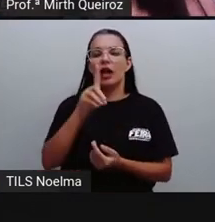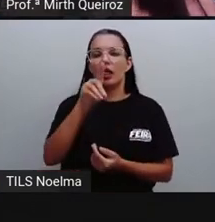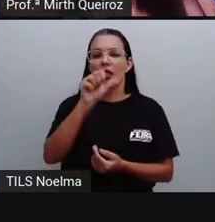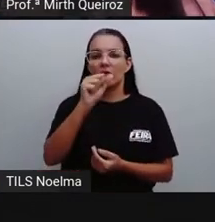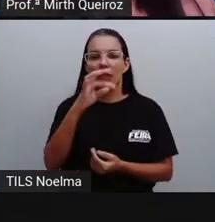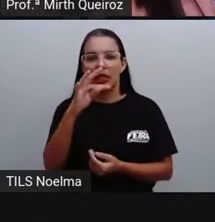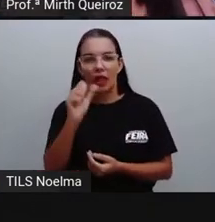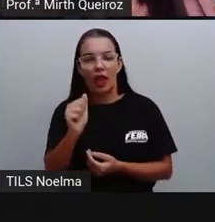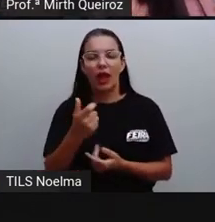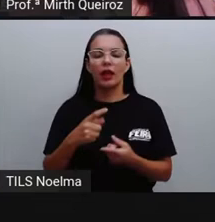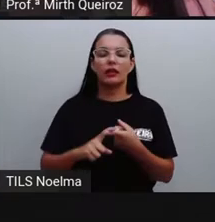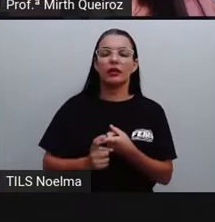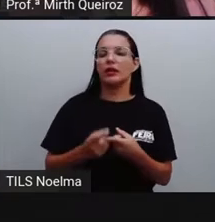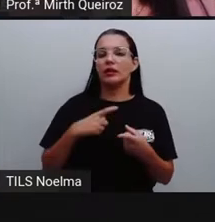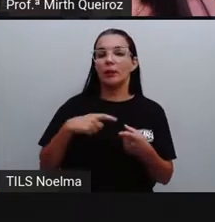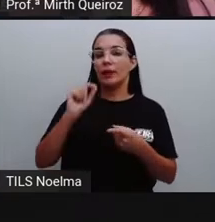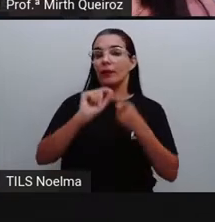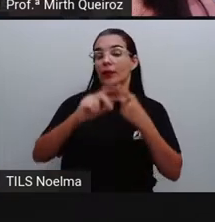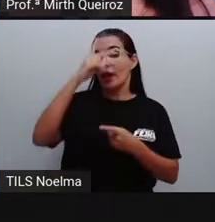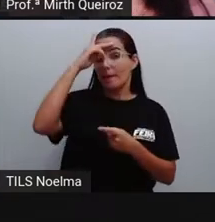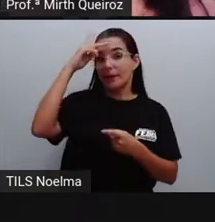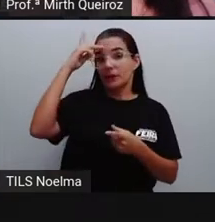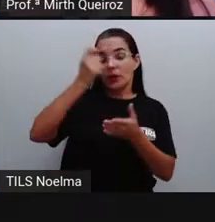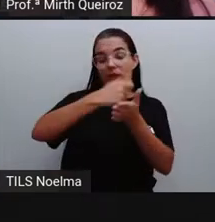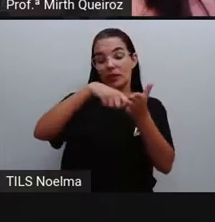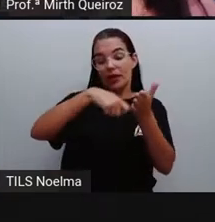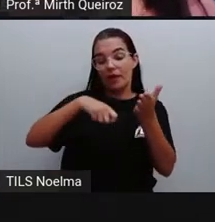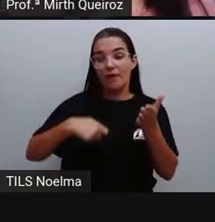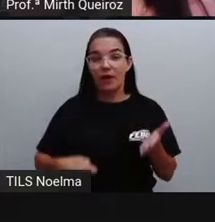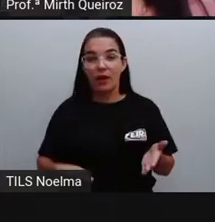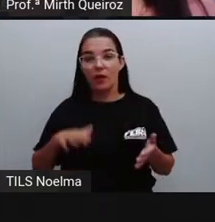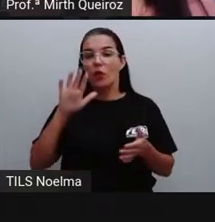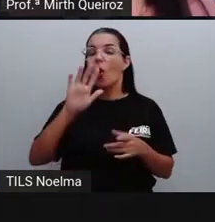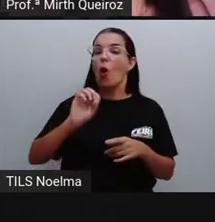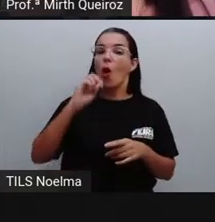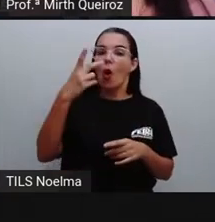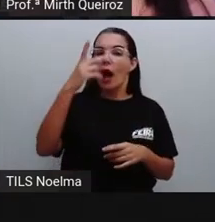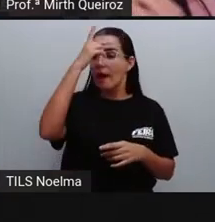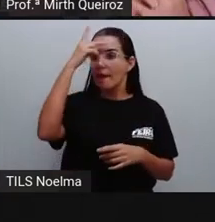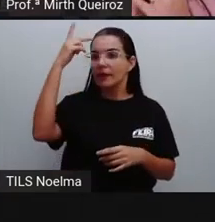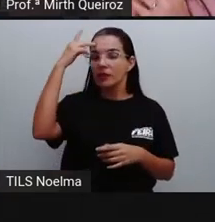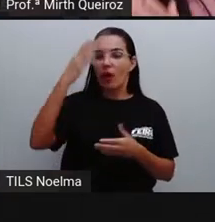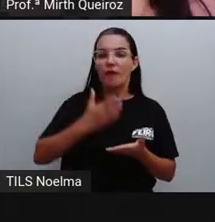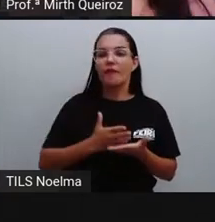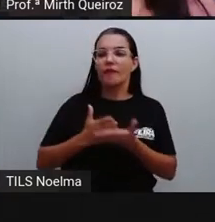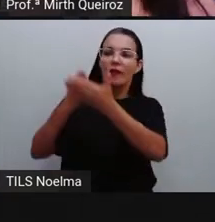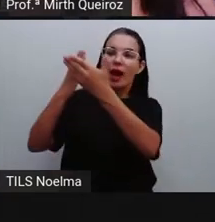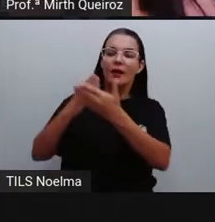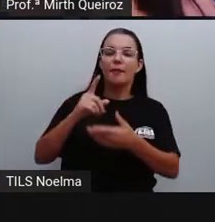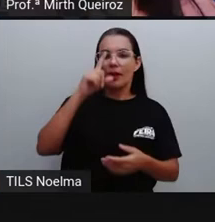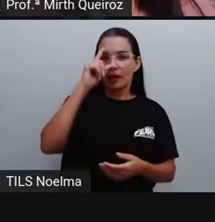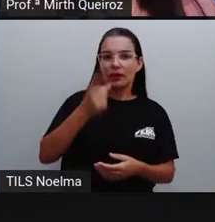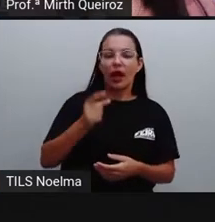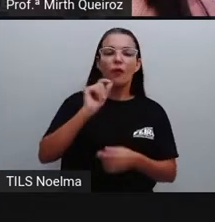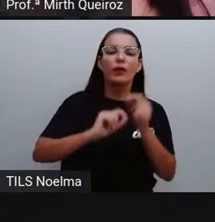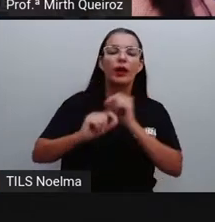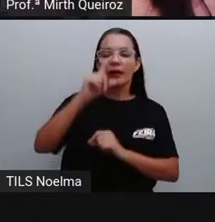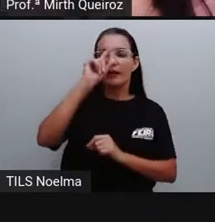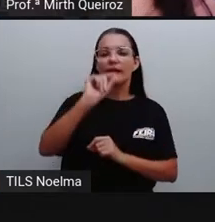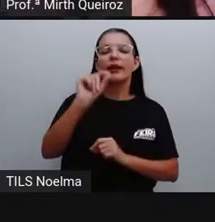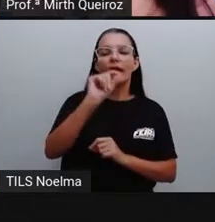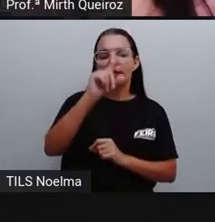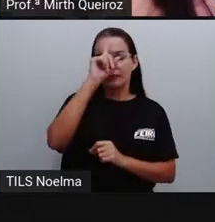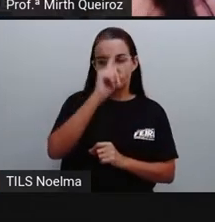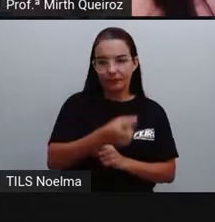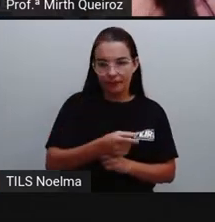né? Ali na segunda linha que a gente faz o vocativo, né? Nós vamos ter o vocativo ali, que já vai dizer já para quem é a carta, né?